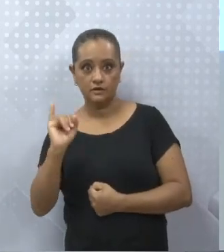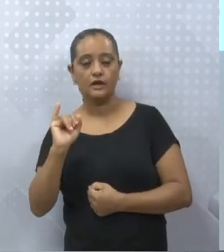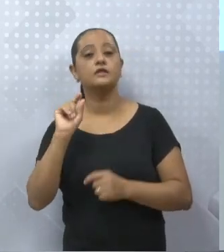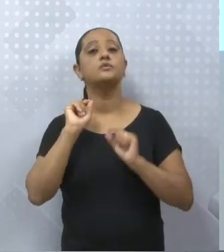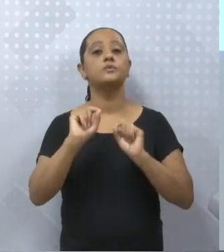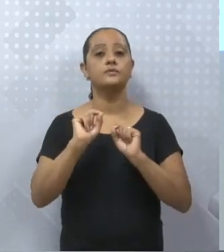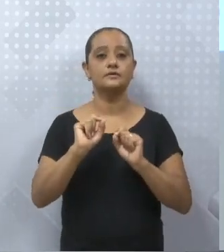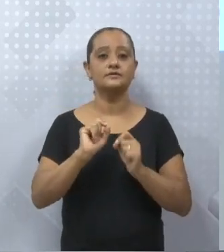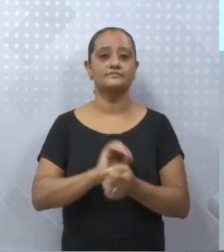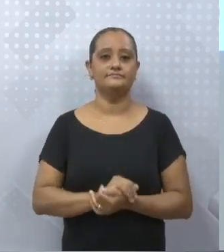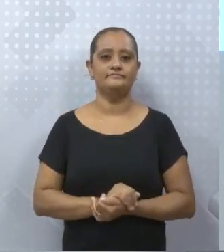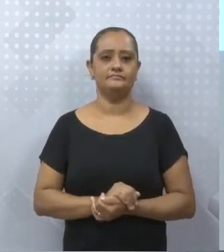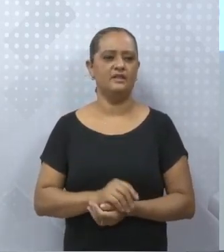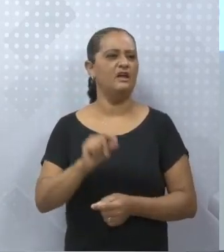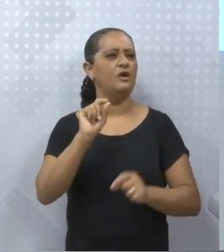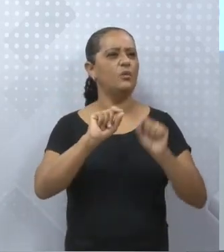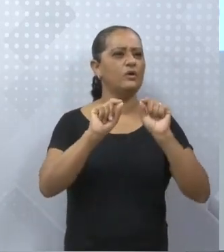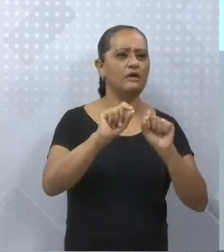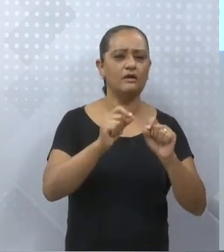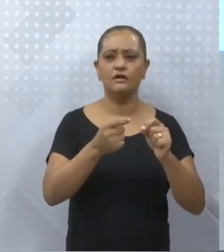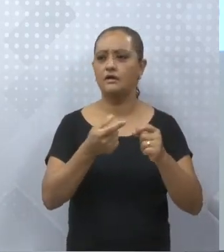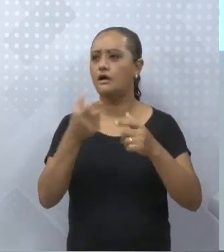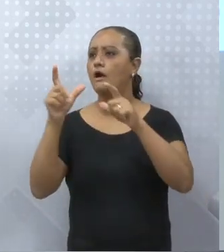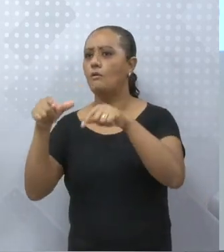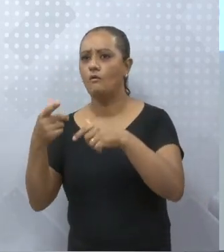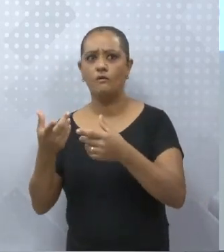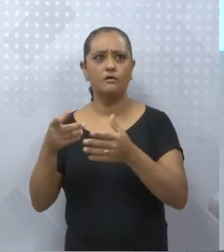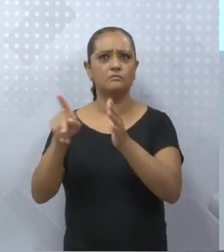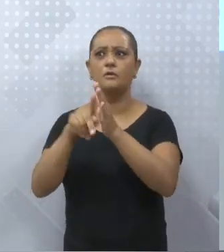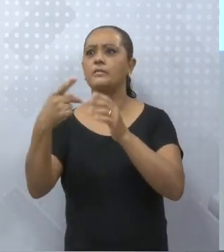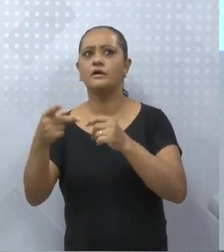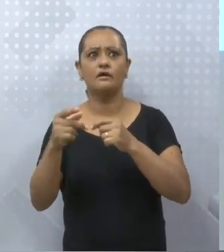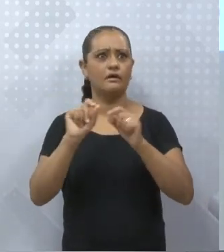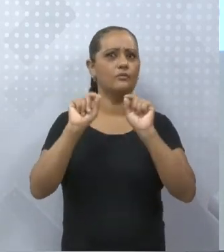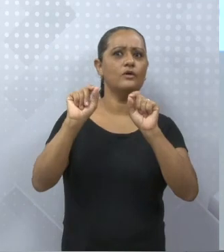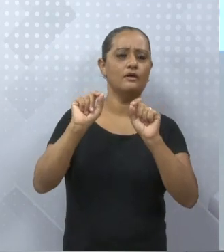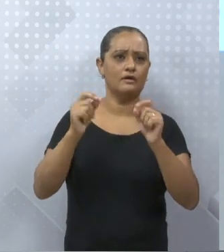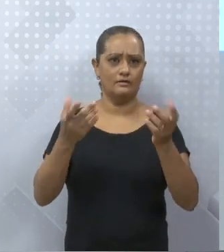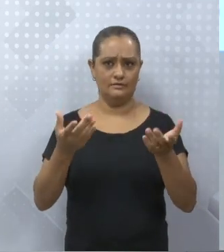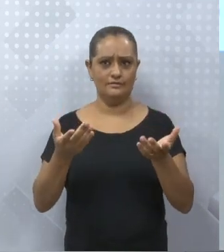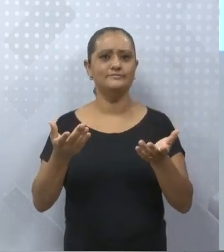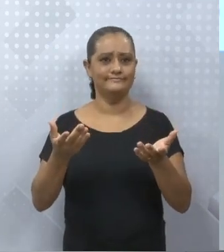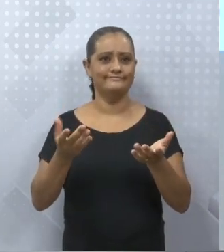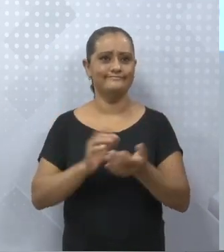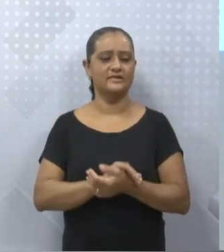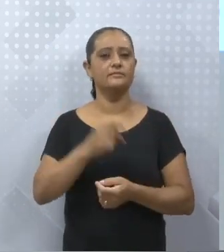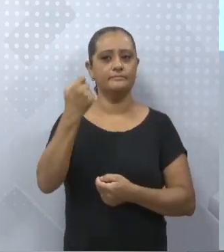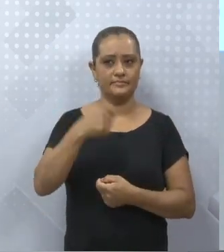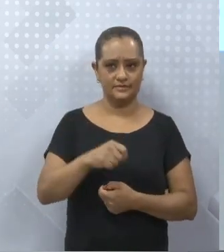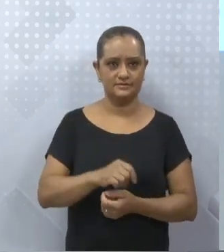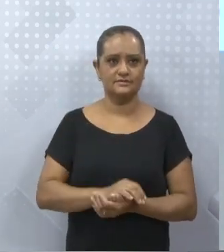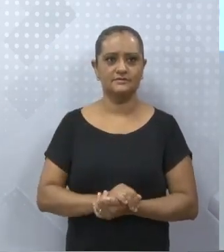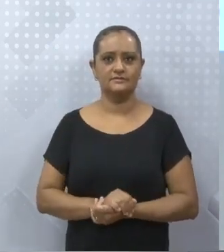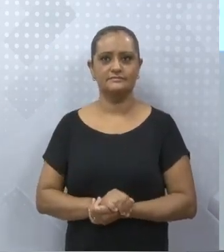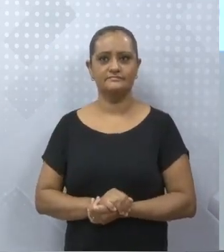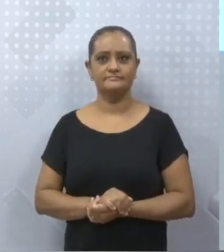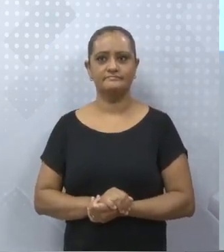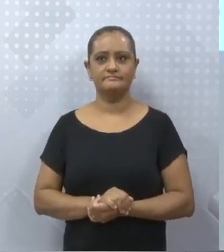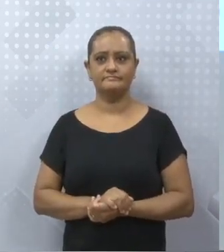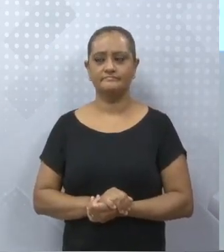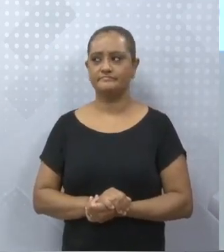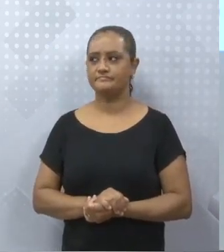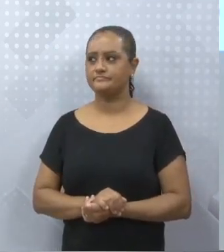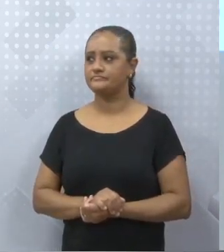pergunta. De quê? Em quê? Para quê? A quê? Ou a quem? Ou em quem?